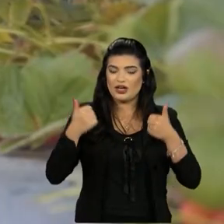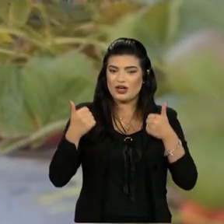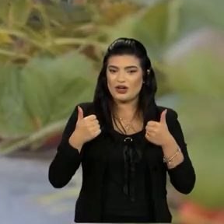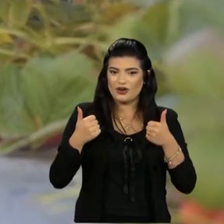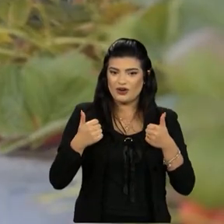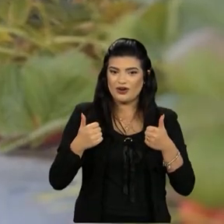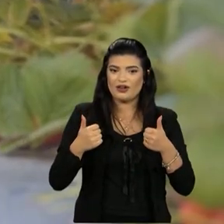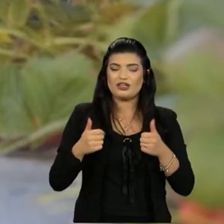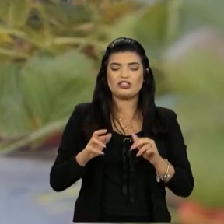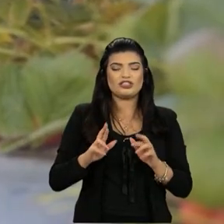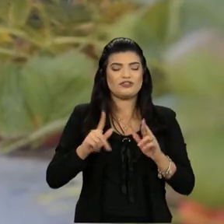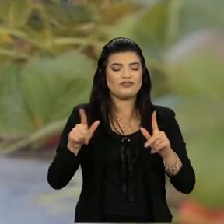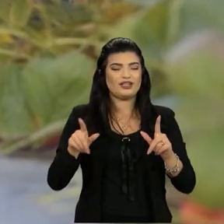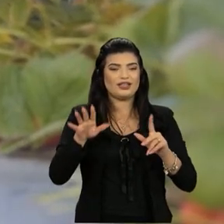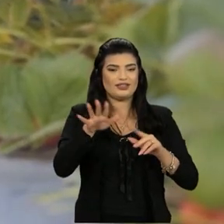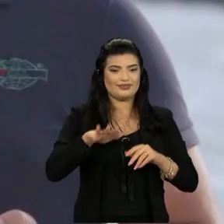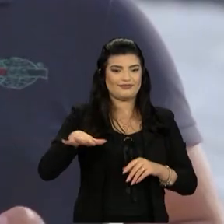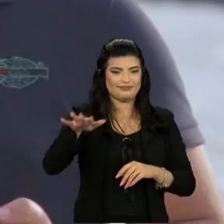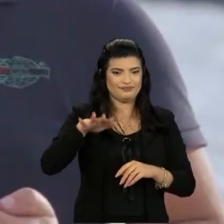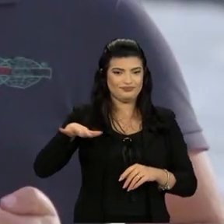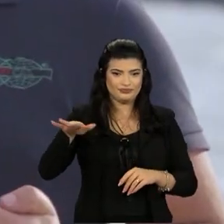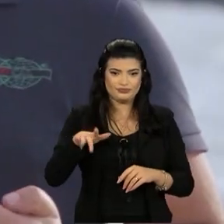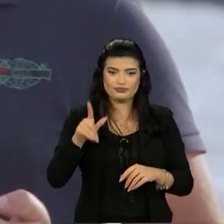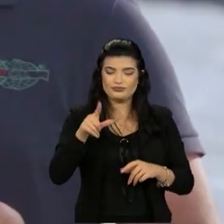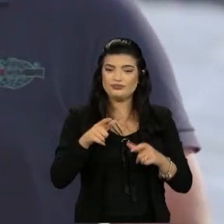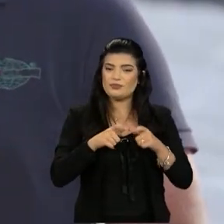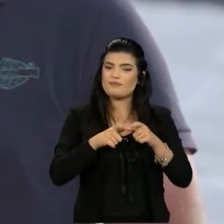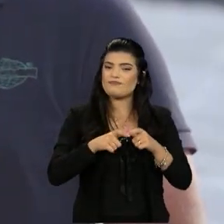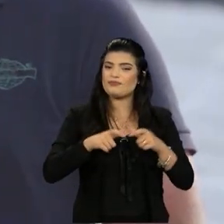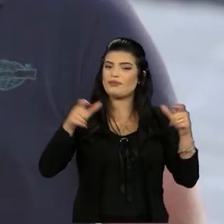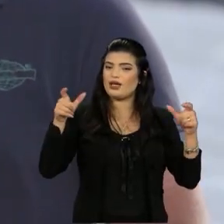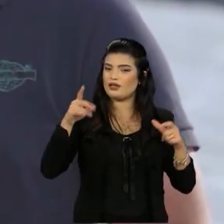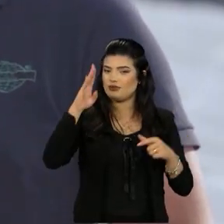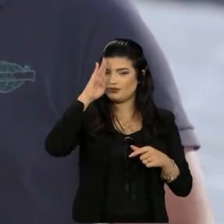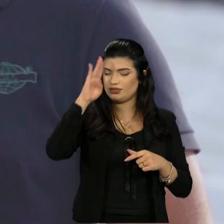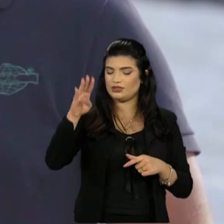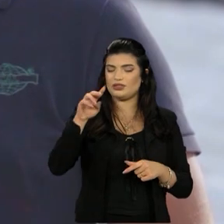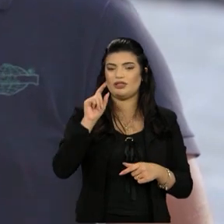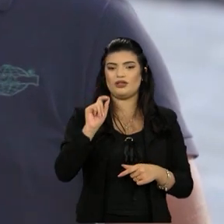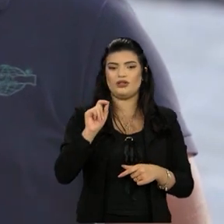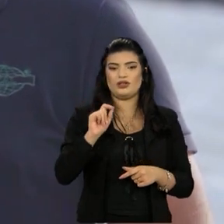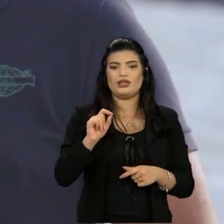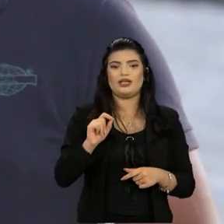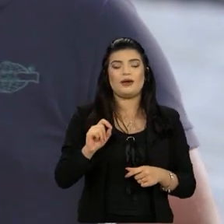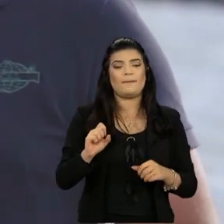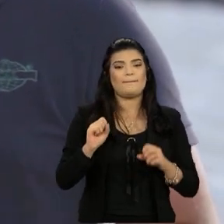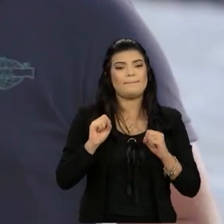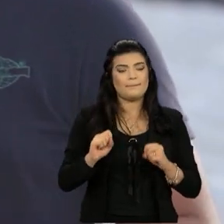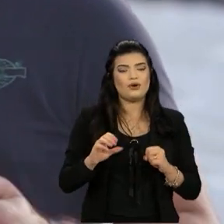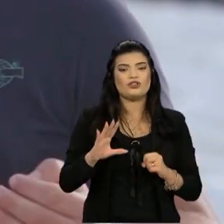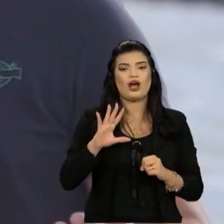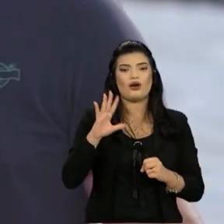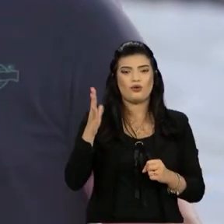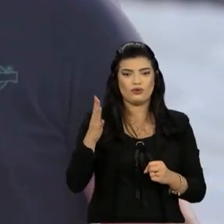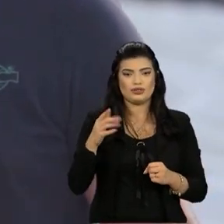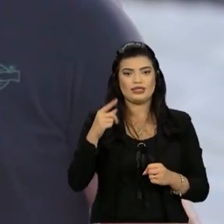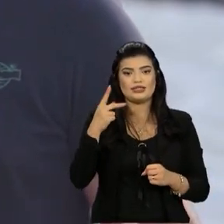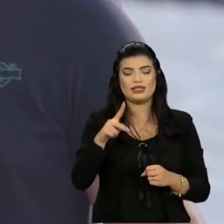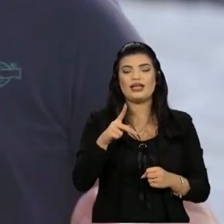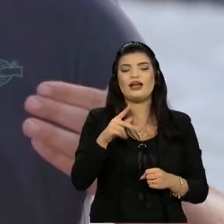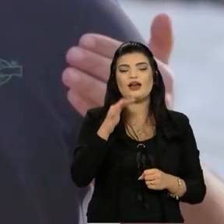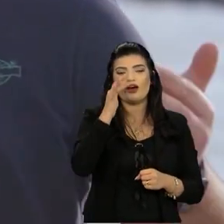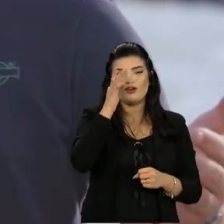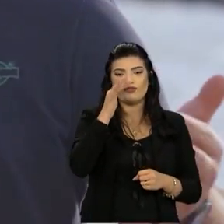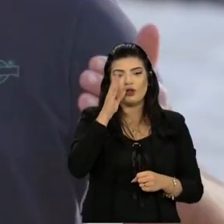a diferentes fatores. A maior tolerância a patógenos que acabam atacando a parte aérea da planta,